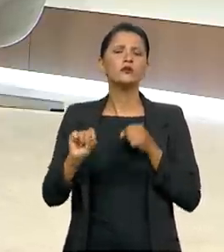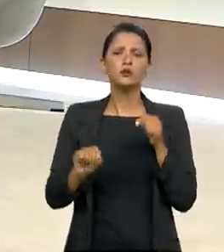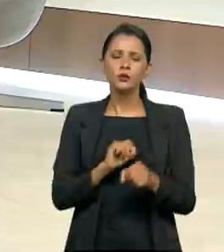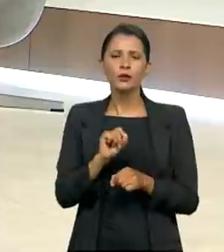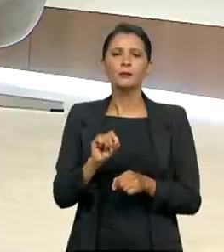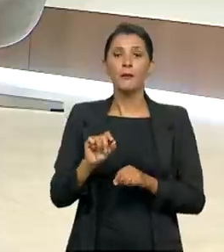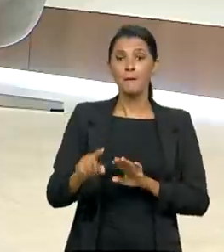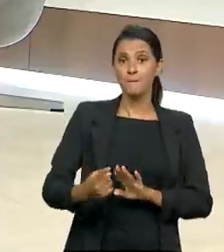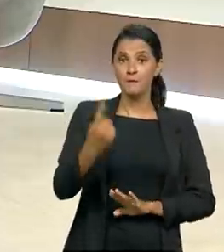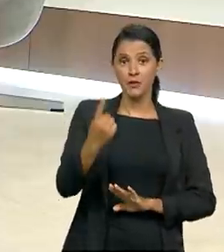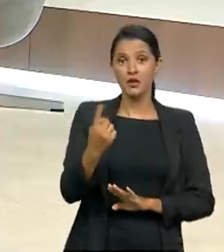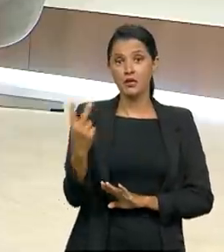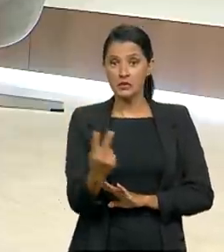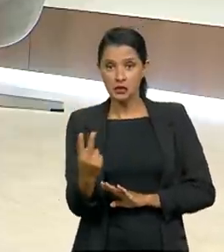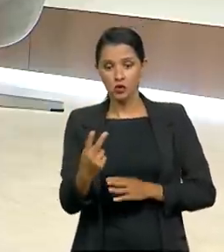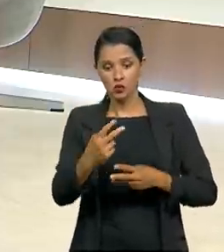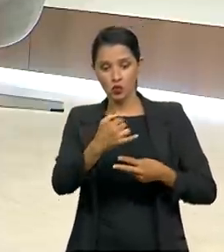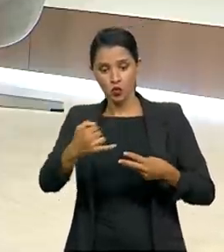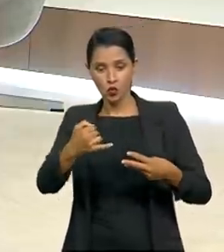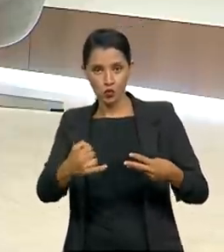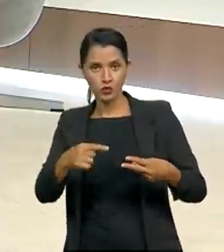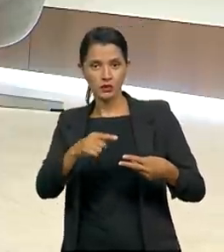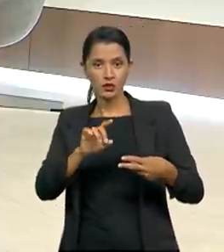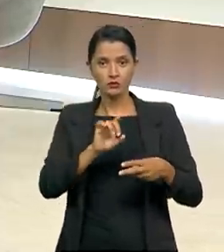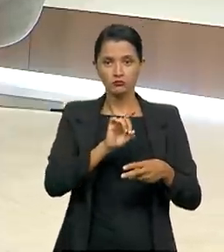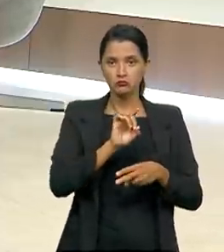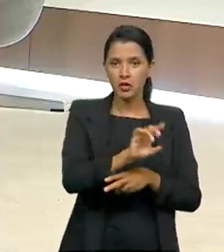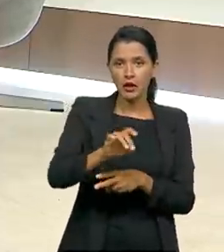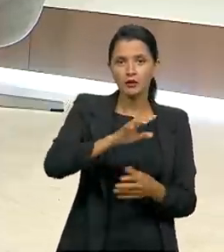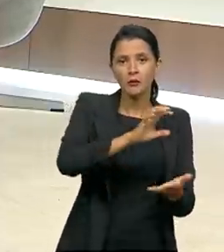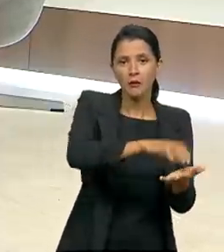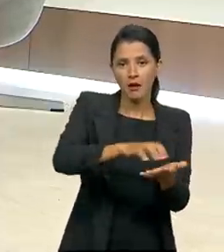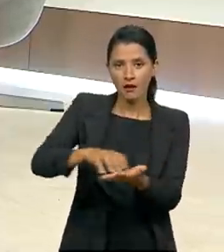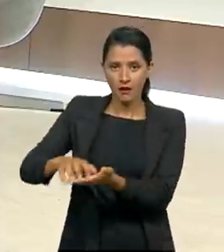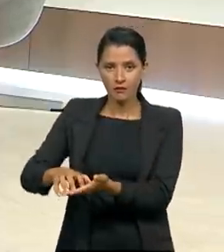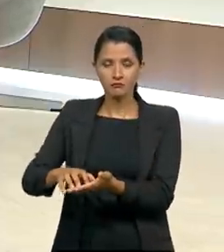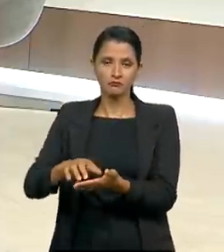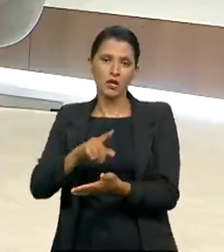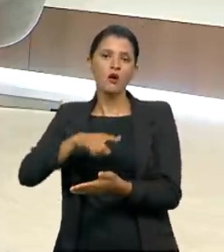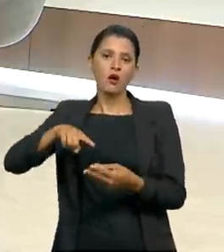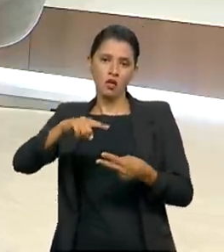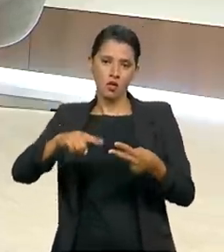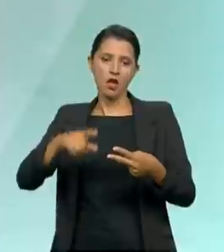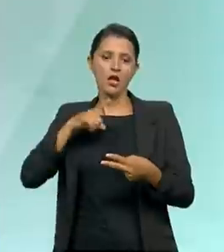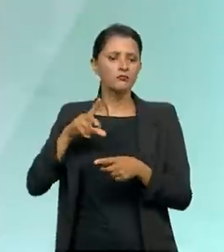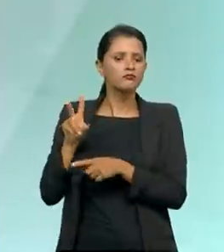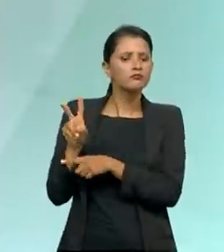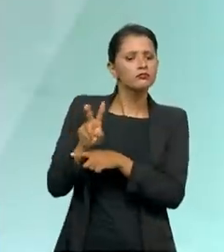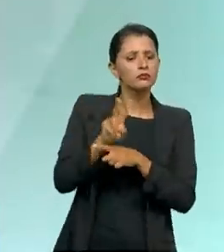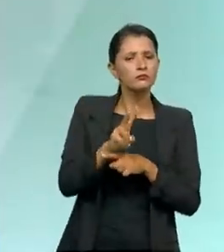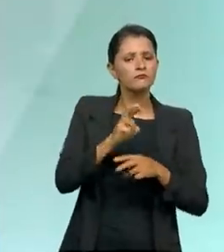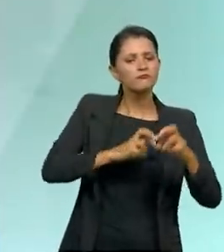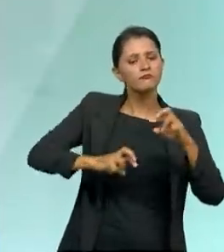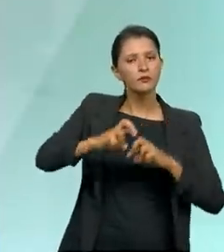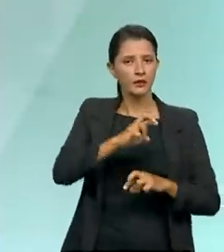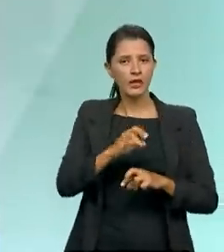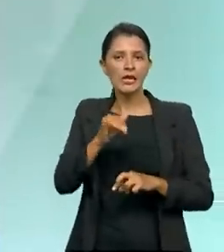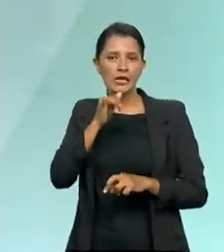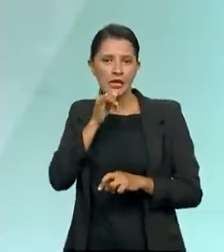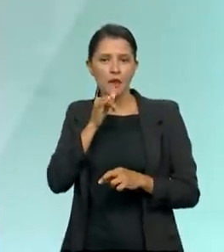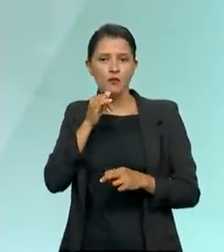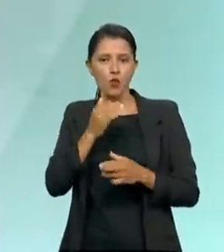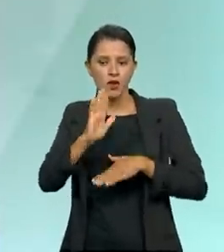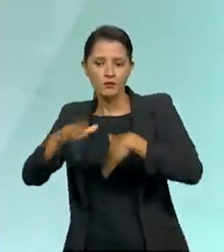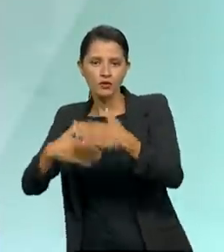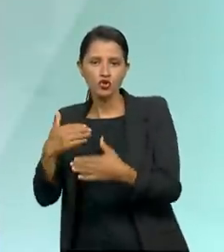a primeira e a segunda linha de defesa de cada órgão, de cada unidade, elas atuem verificando. Por exemplo, quando o processo de compra passa